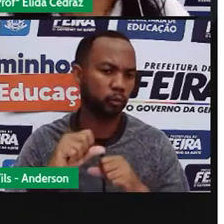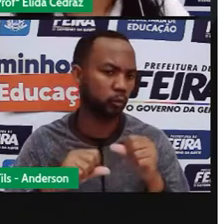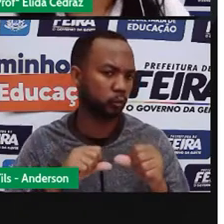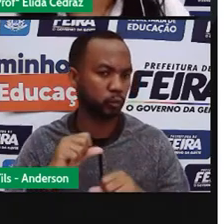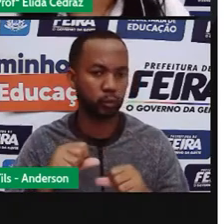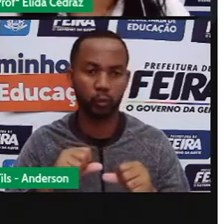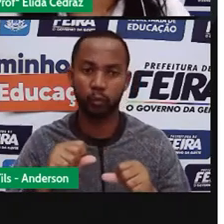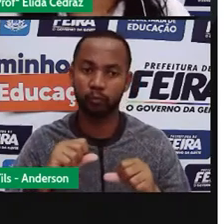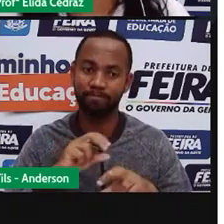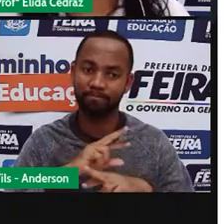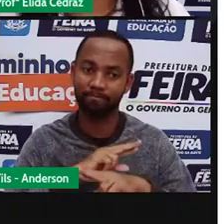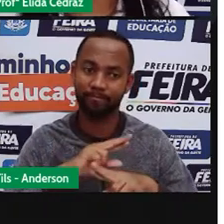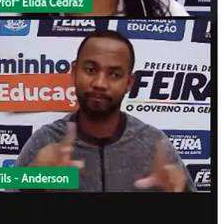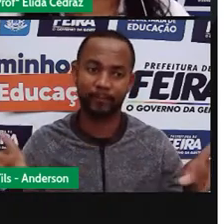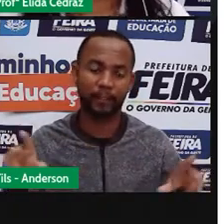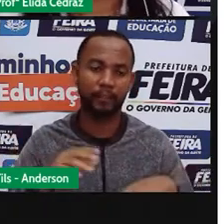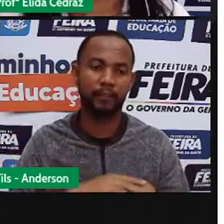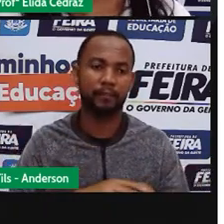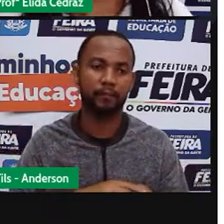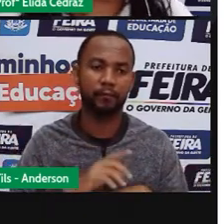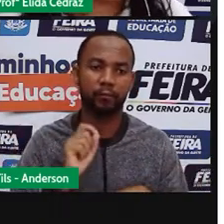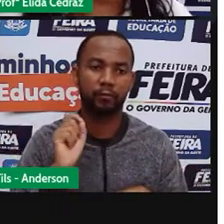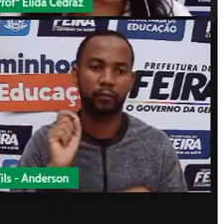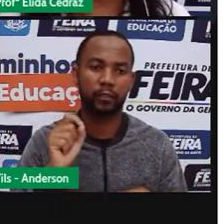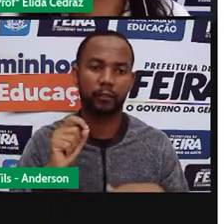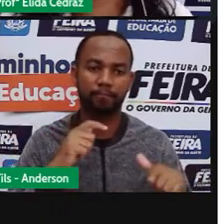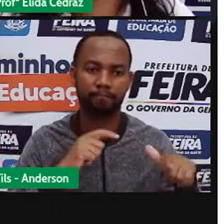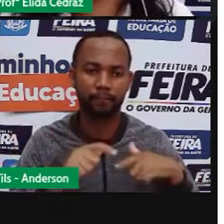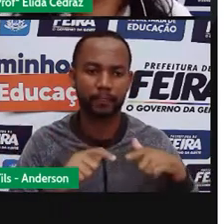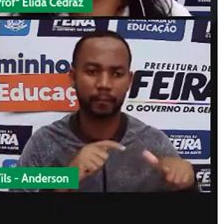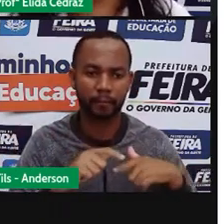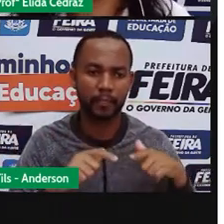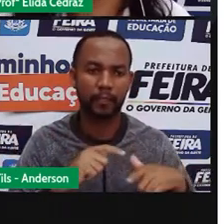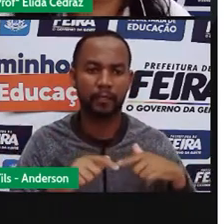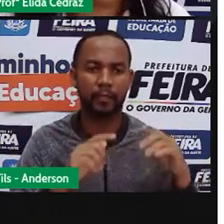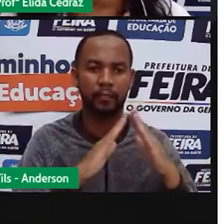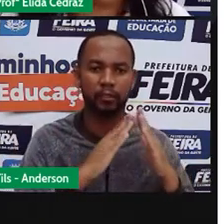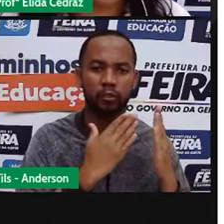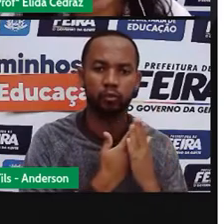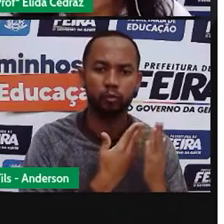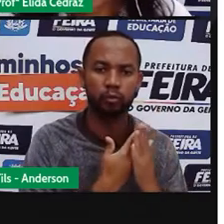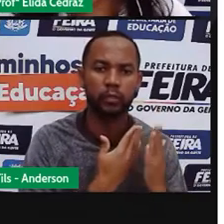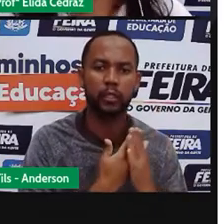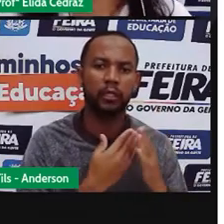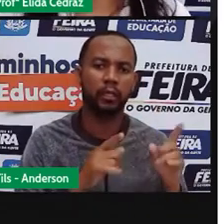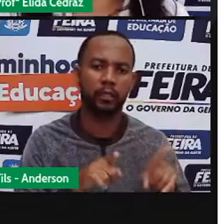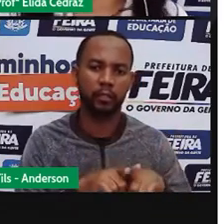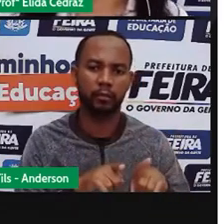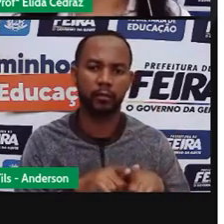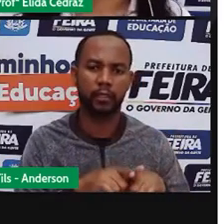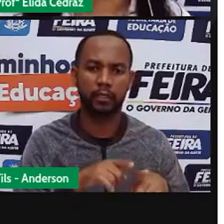rotina das pessoas que passaram a trabalhar e a estudar à noite também.